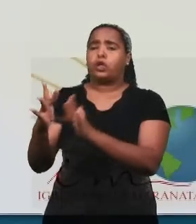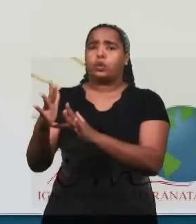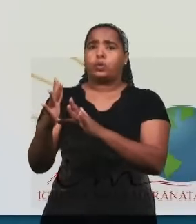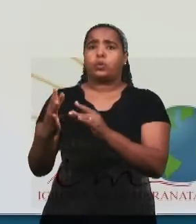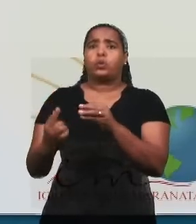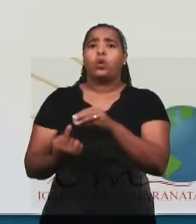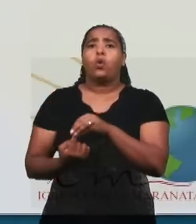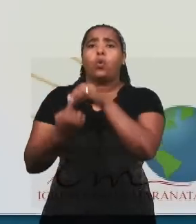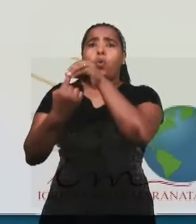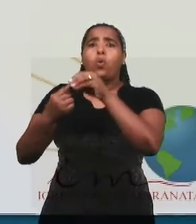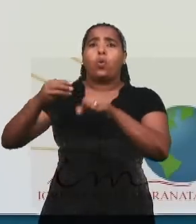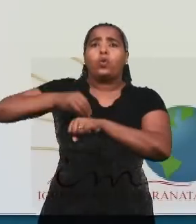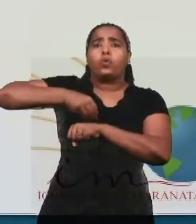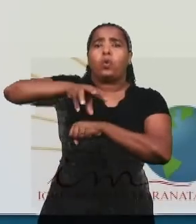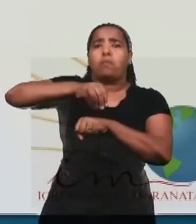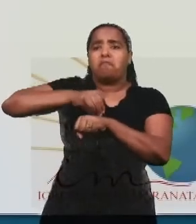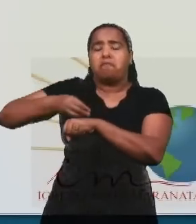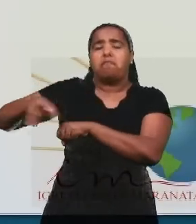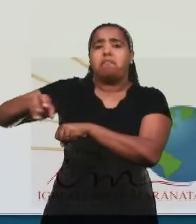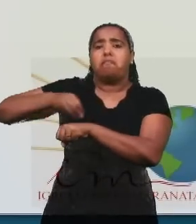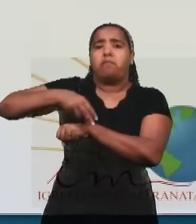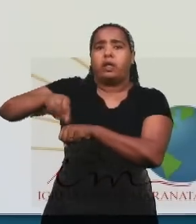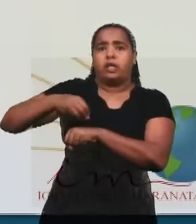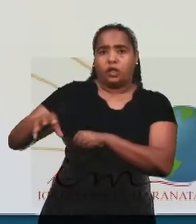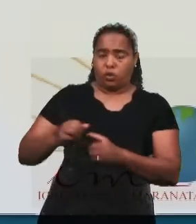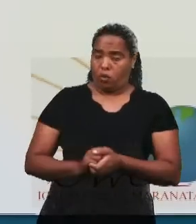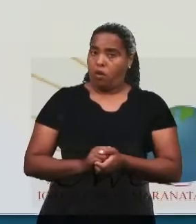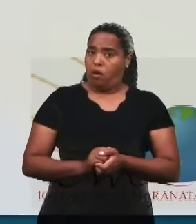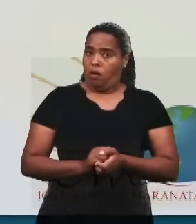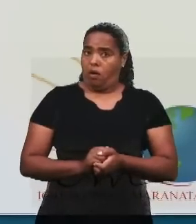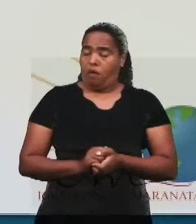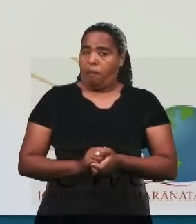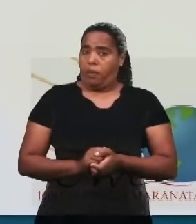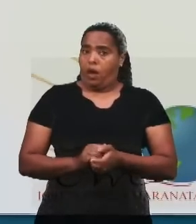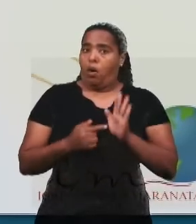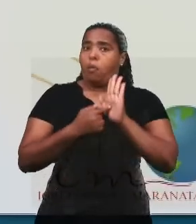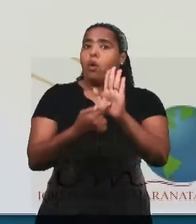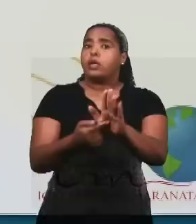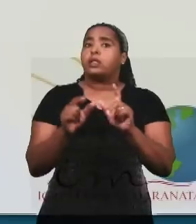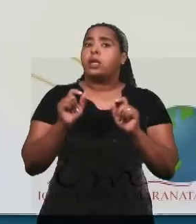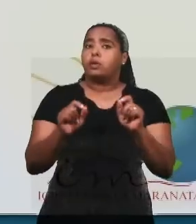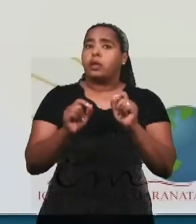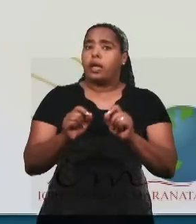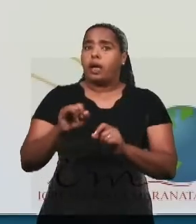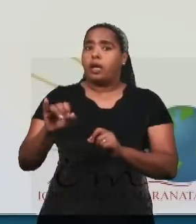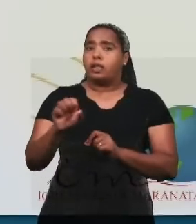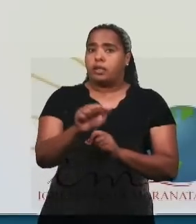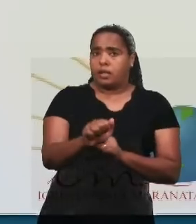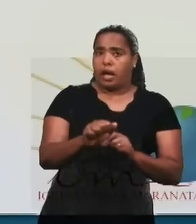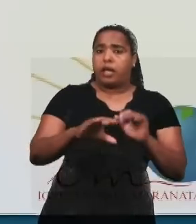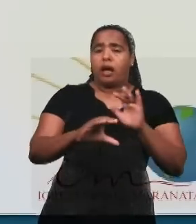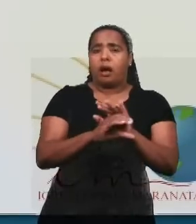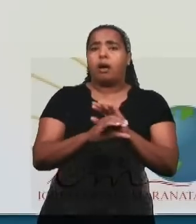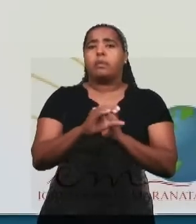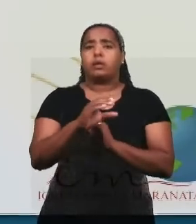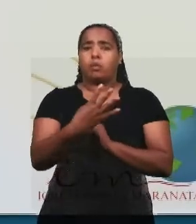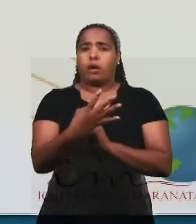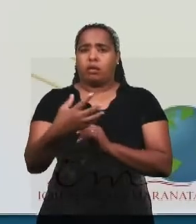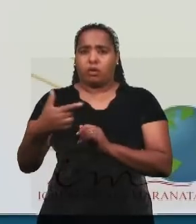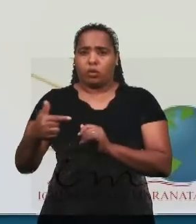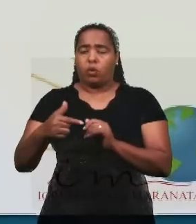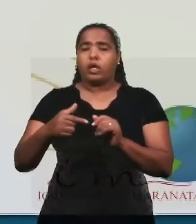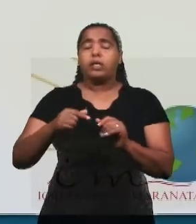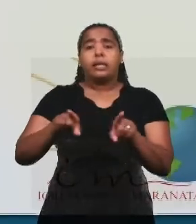mediador. Indicamos Isaías 42 e Jó 33. Cite o